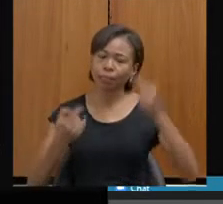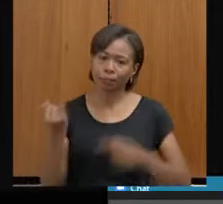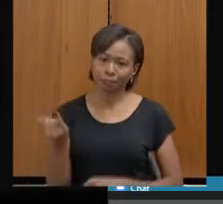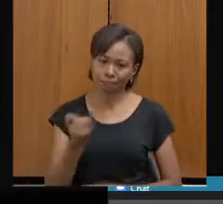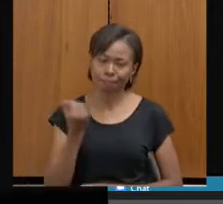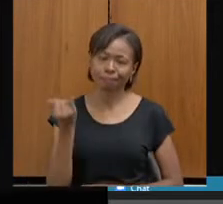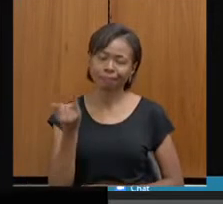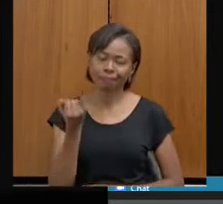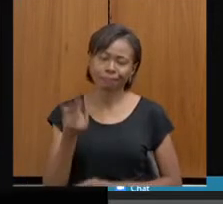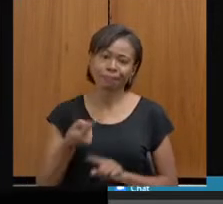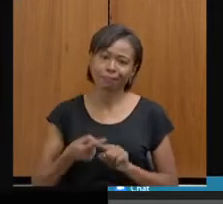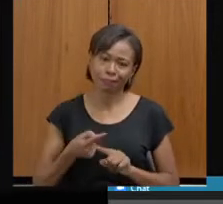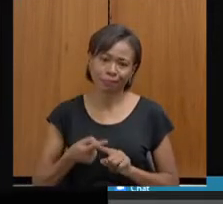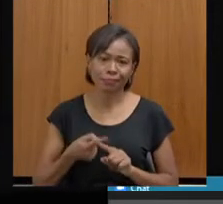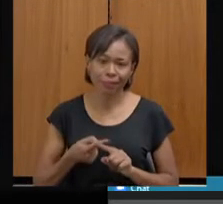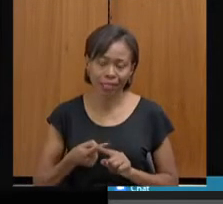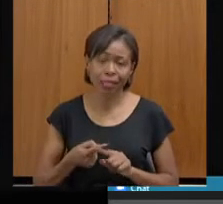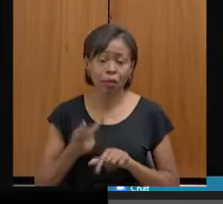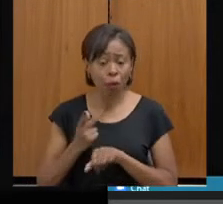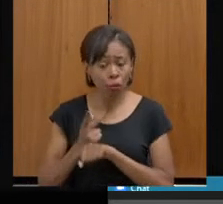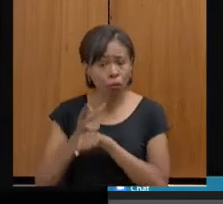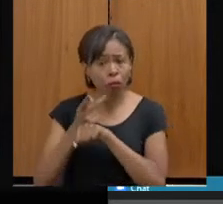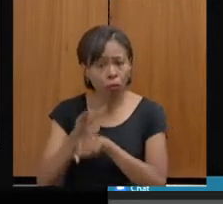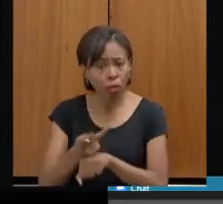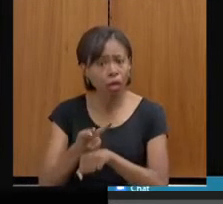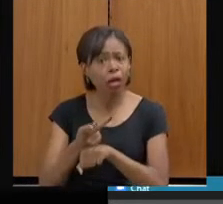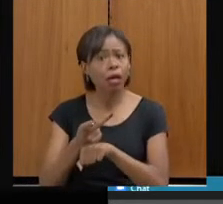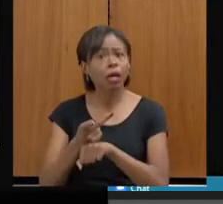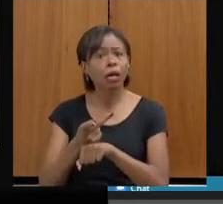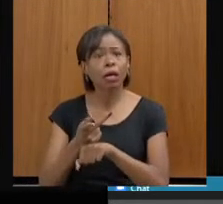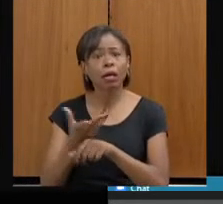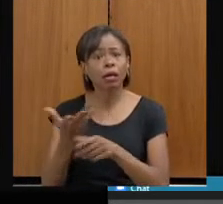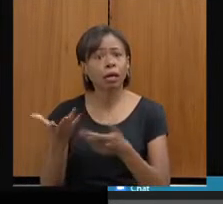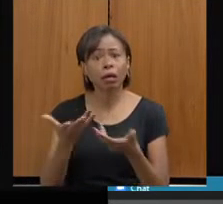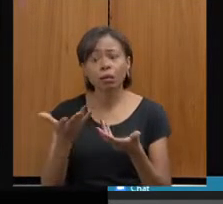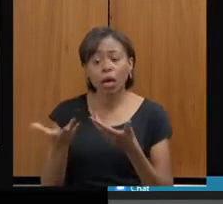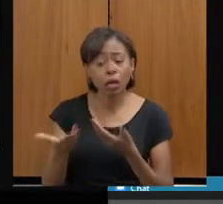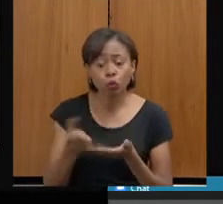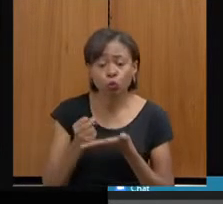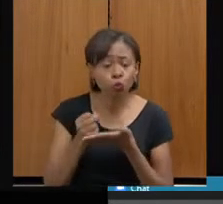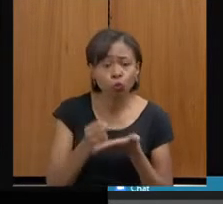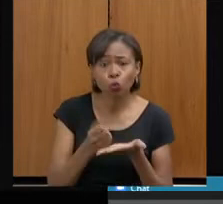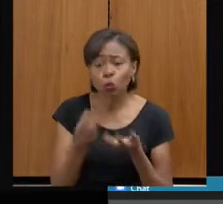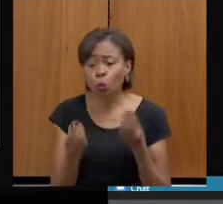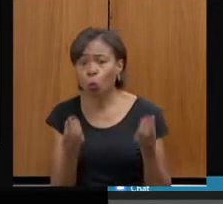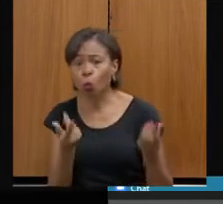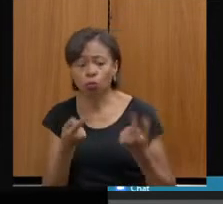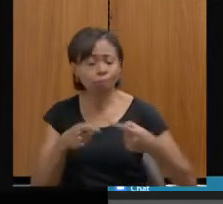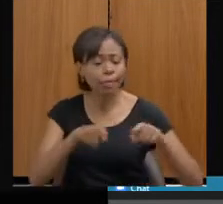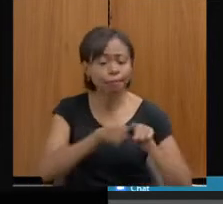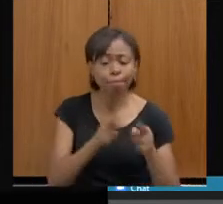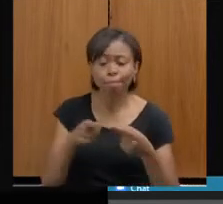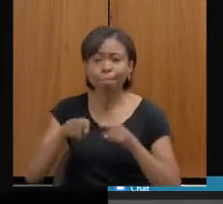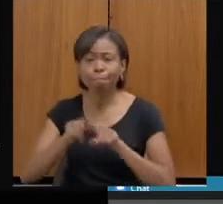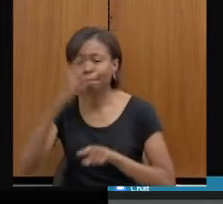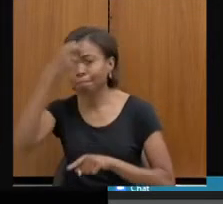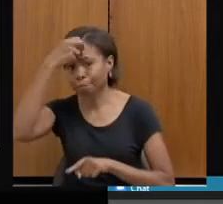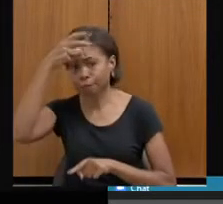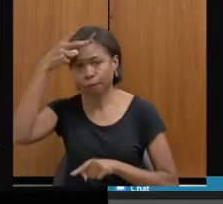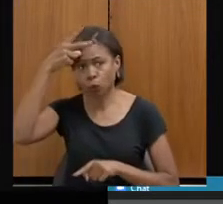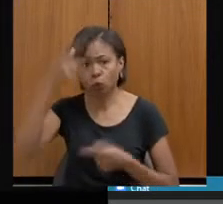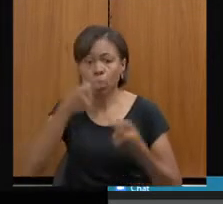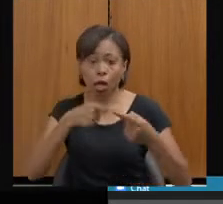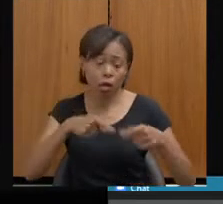é questão de procurar, de transpirar mesmo, procurando as parcerias com prefeituras, com